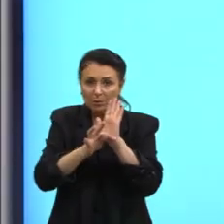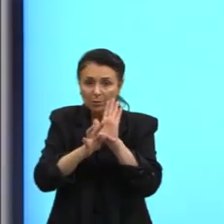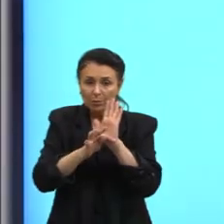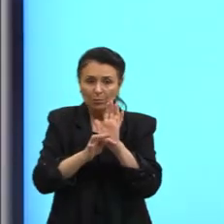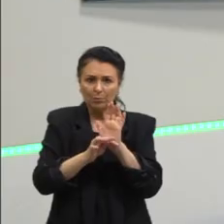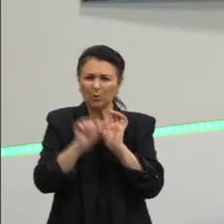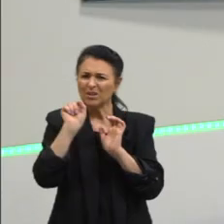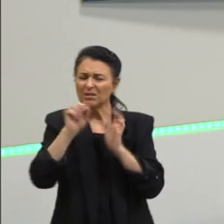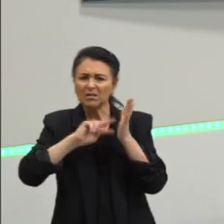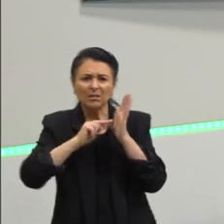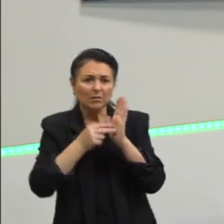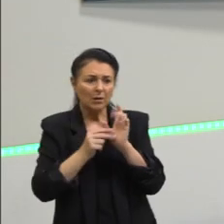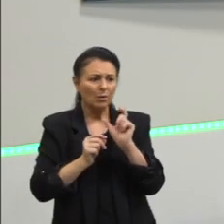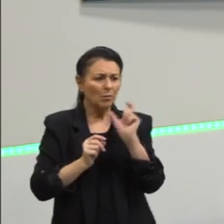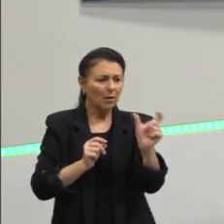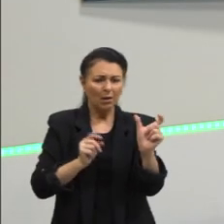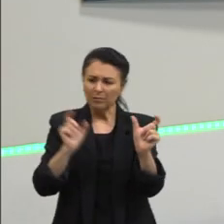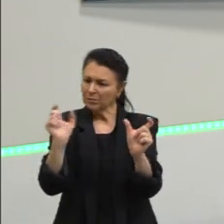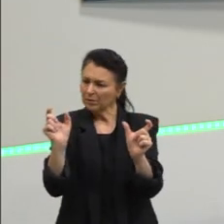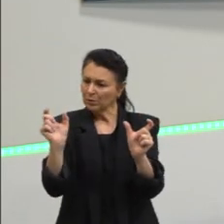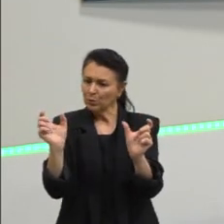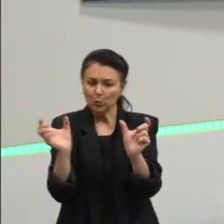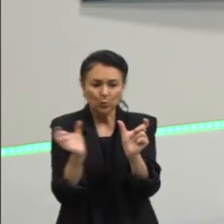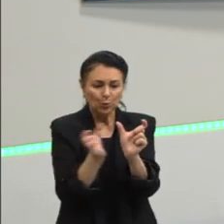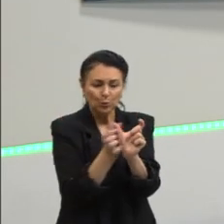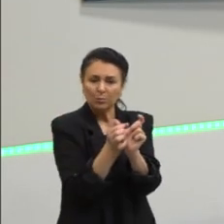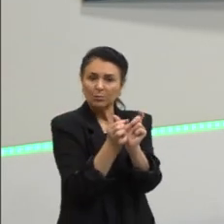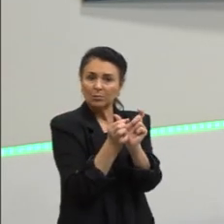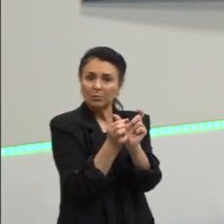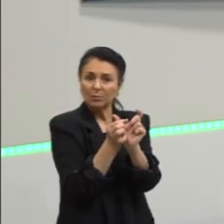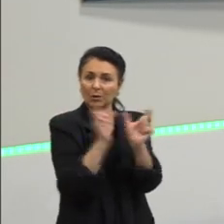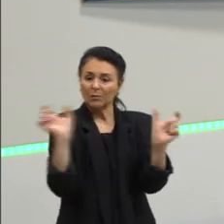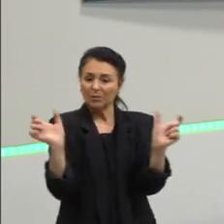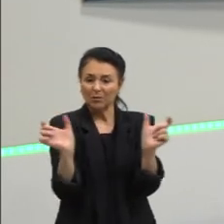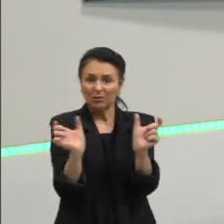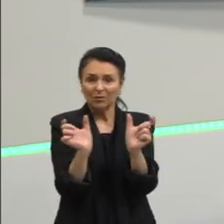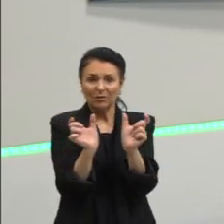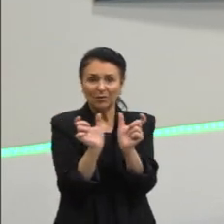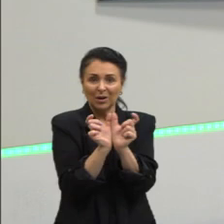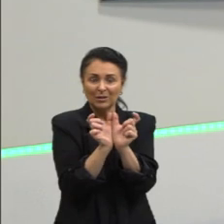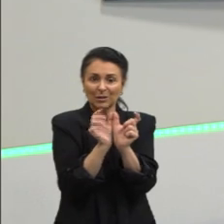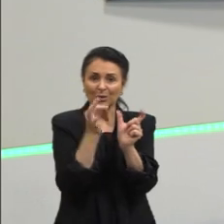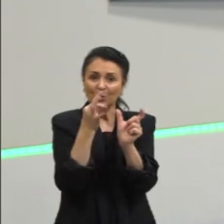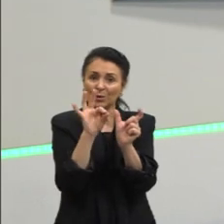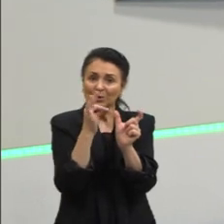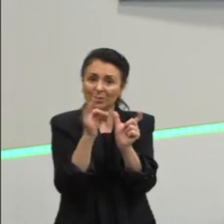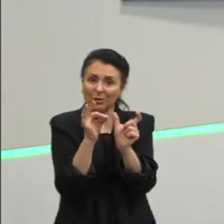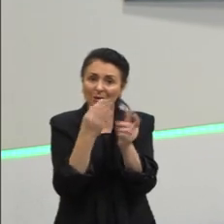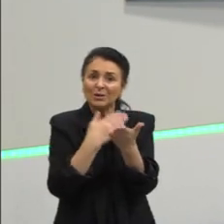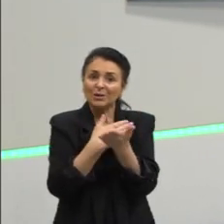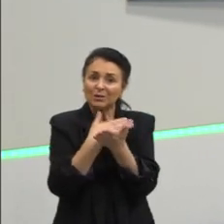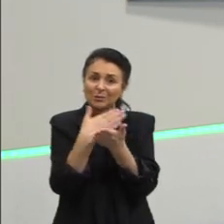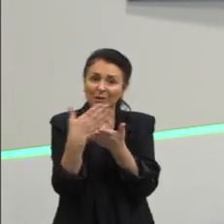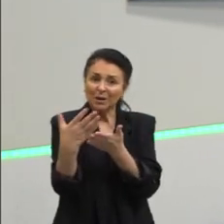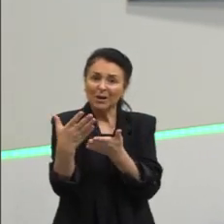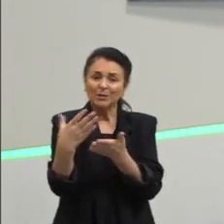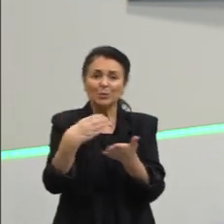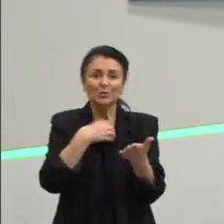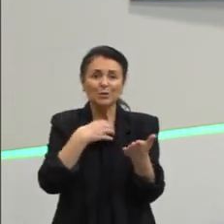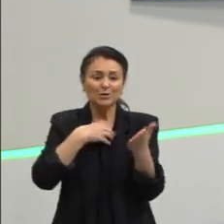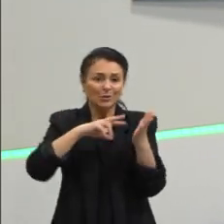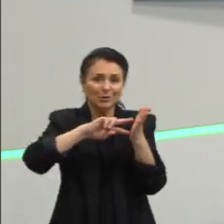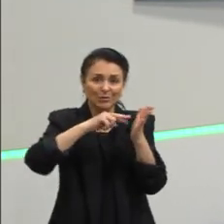palavras que servem para unir frases, orações Que vão dar sentido Sentidos